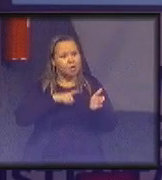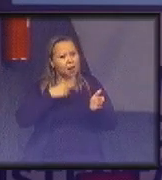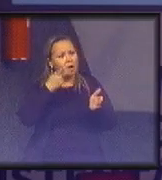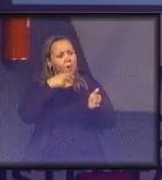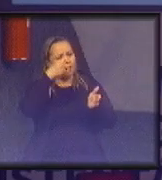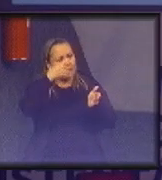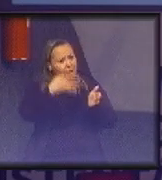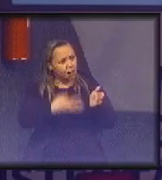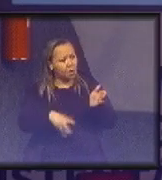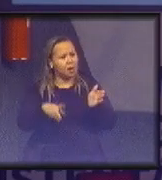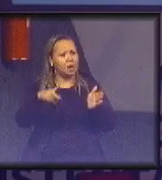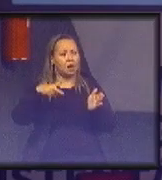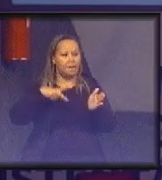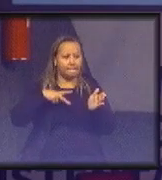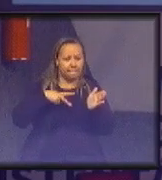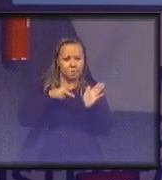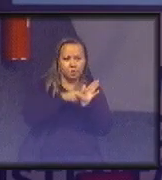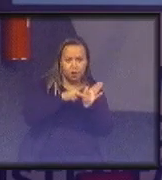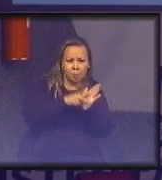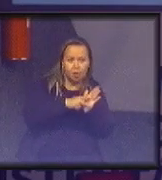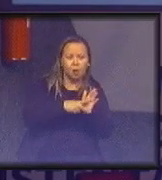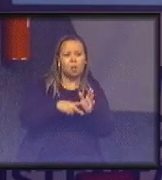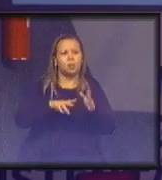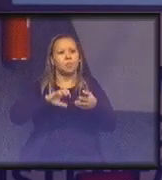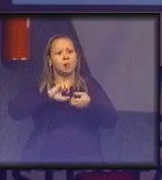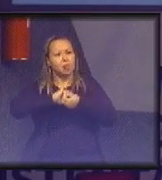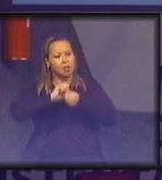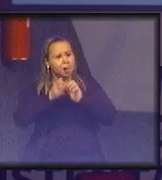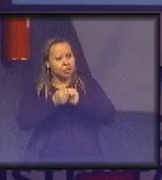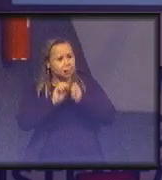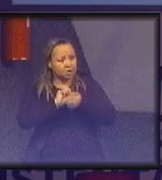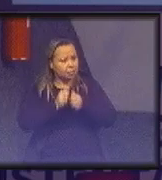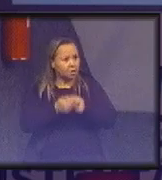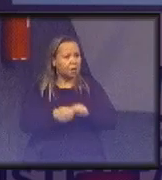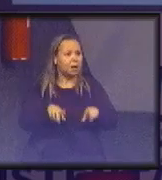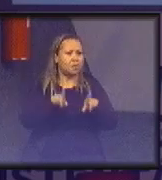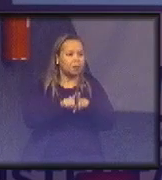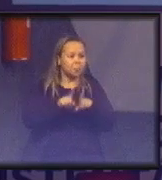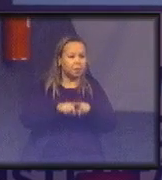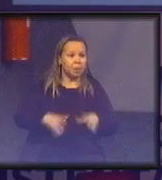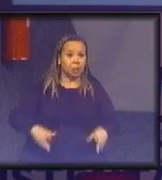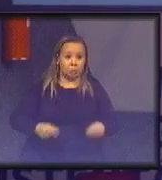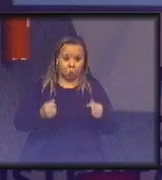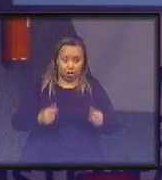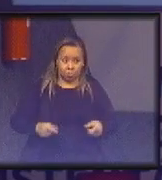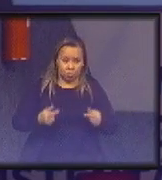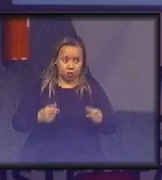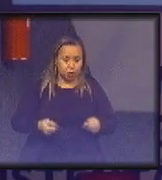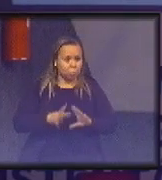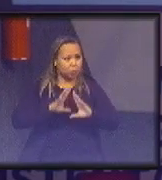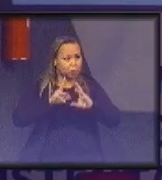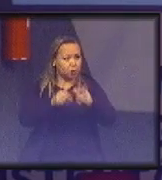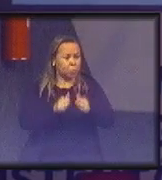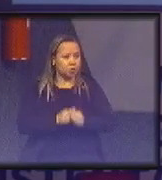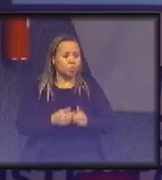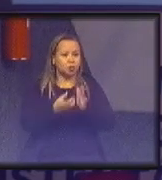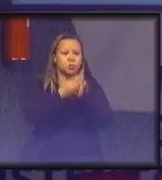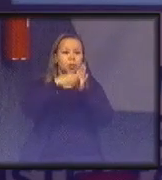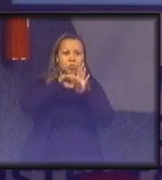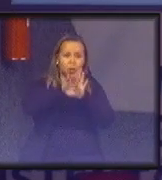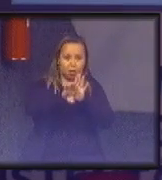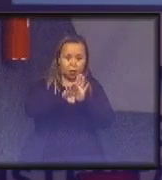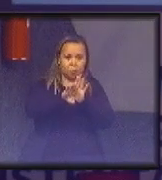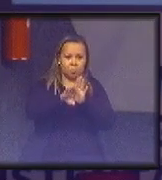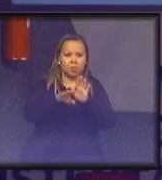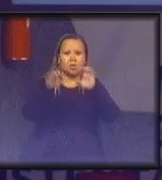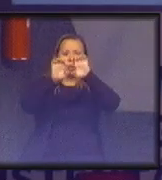próprio, não próprio, próprio, reciclado, não reciclado, gasto, Então, todas as variáveis dos indicadores que estão